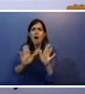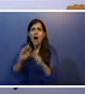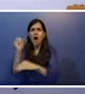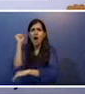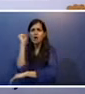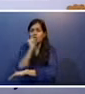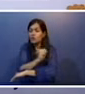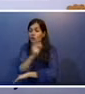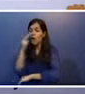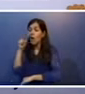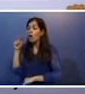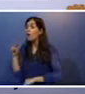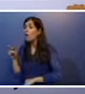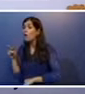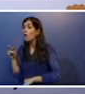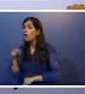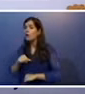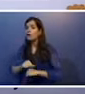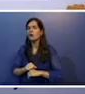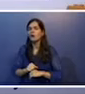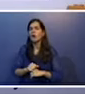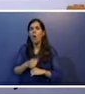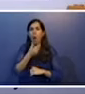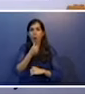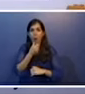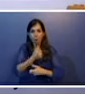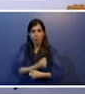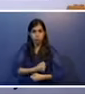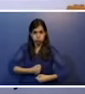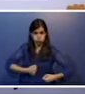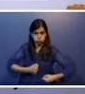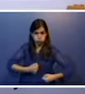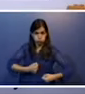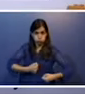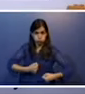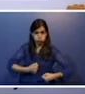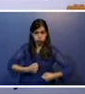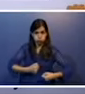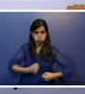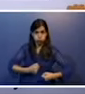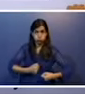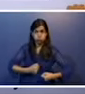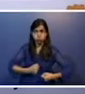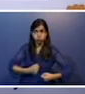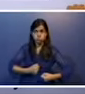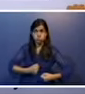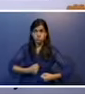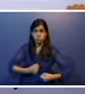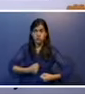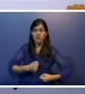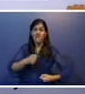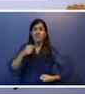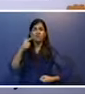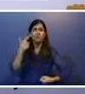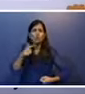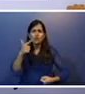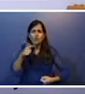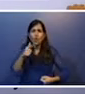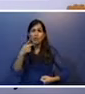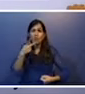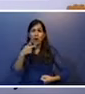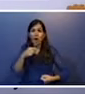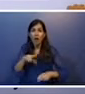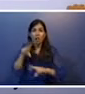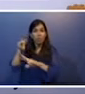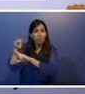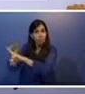janela ver o que está acontecendo. O senhor gordo, que é o que estava lá em primeiro momento, repete que Dário sentou